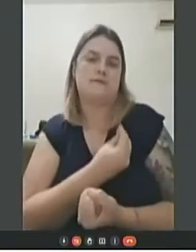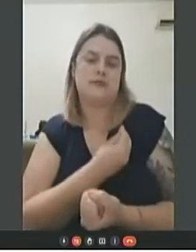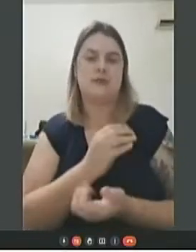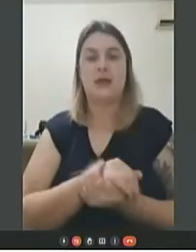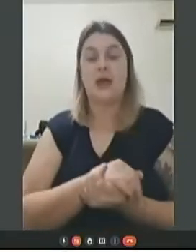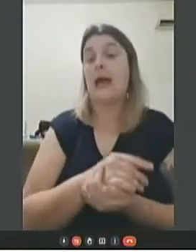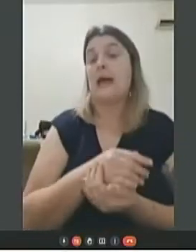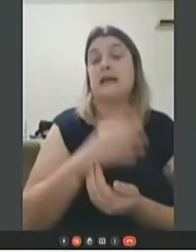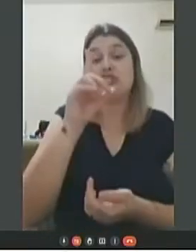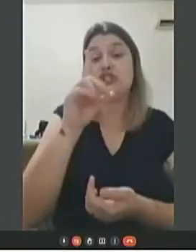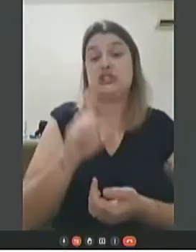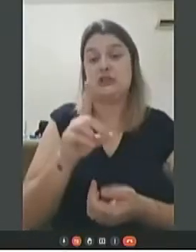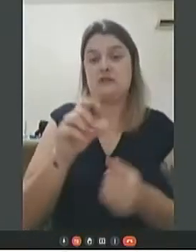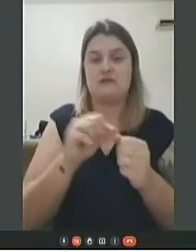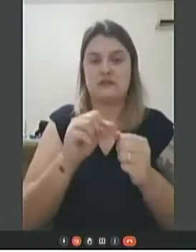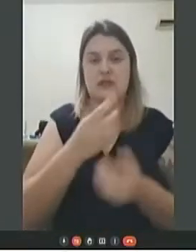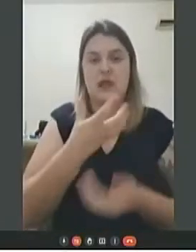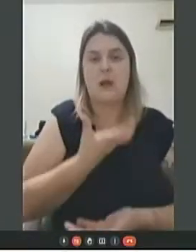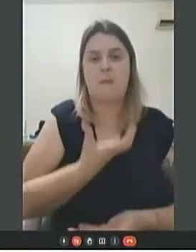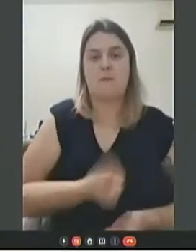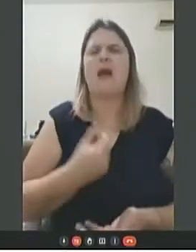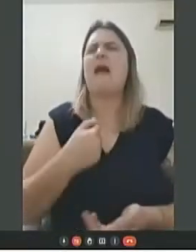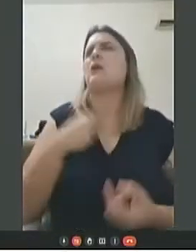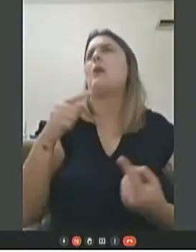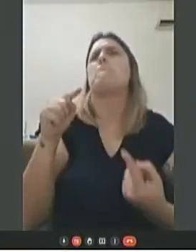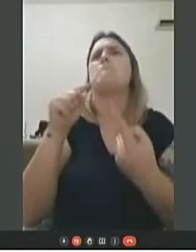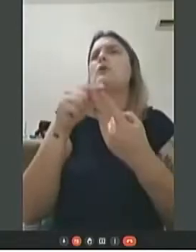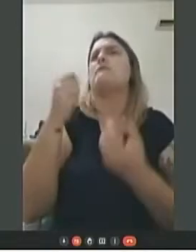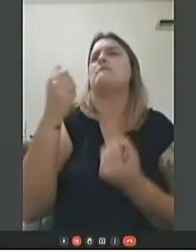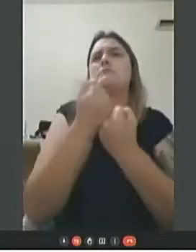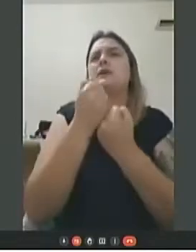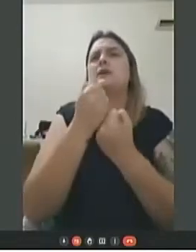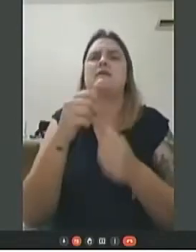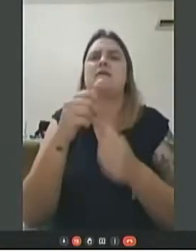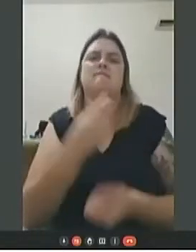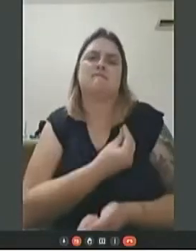direito de fazer o aborto legal, ah, mas eu sou pró-vida, tenho que proteger o feto.